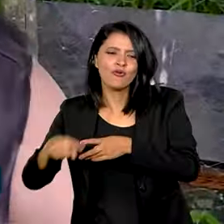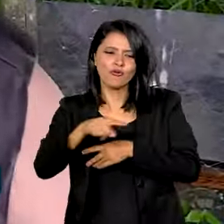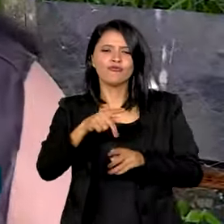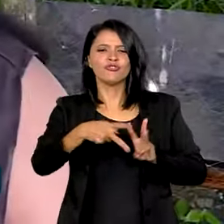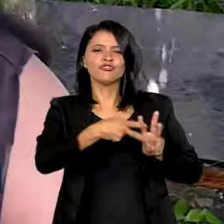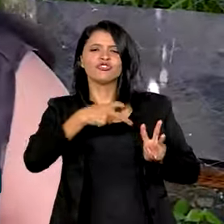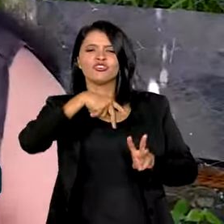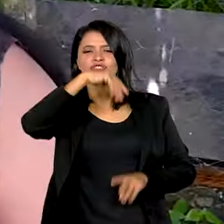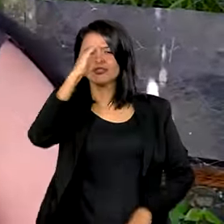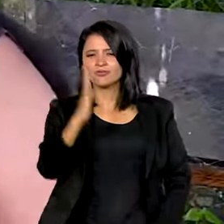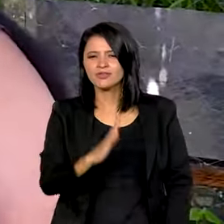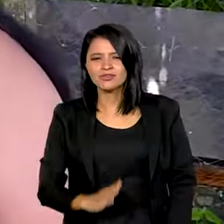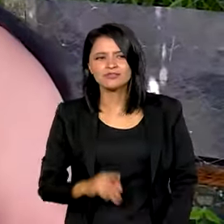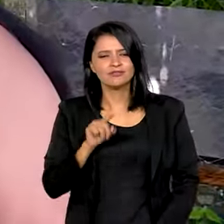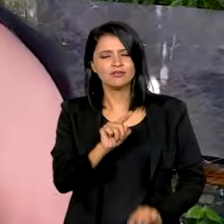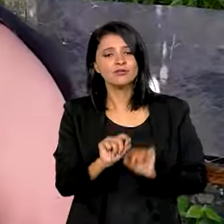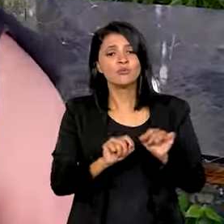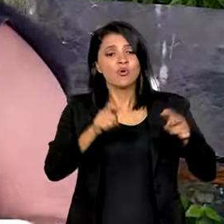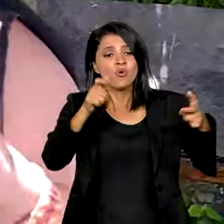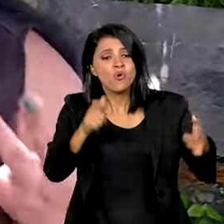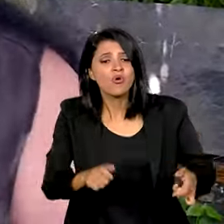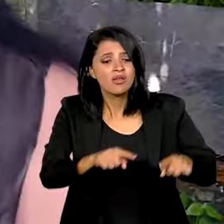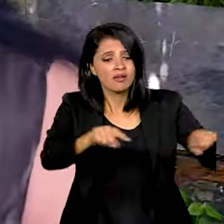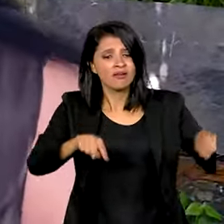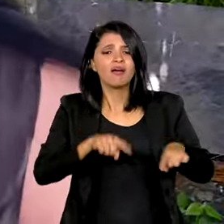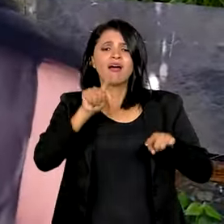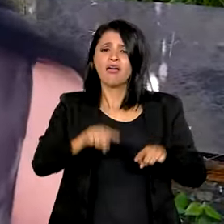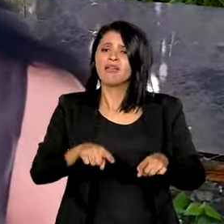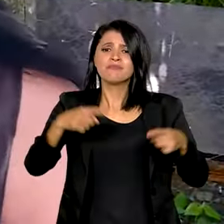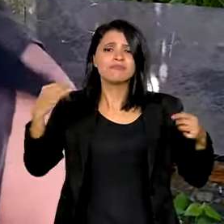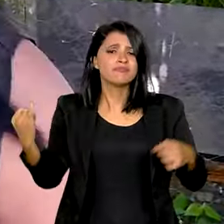indígenas no Brasil, porque o território é sagrado para todos os povos indígenas.